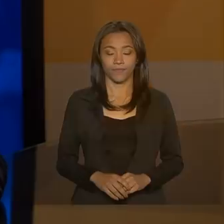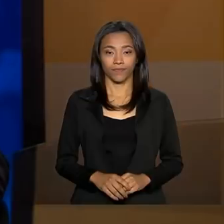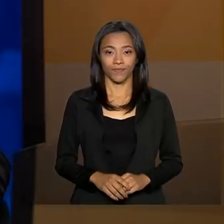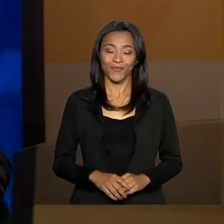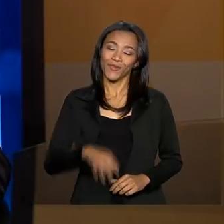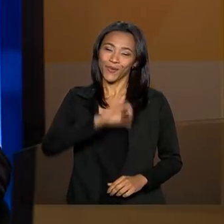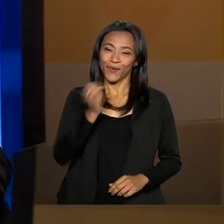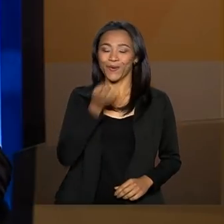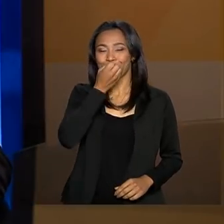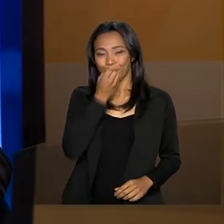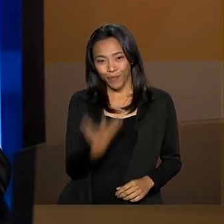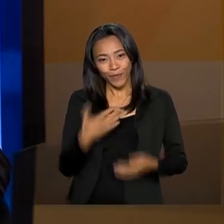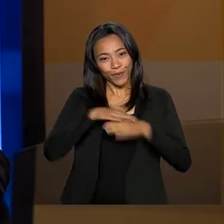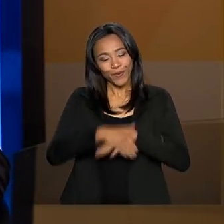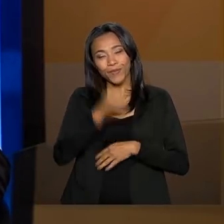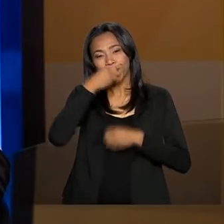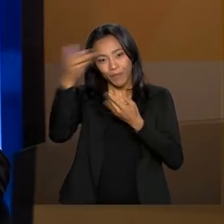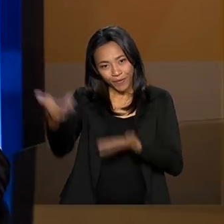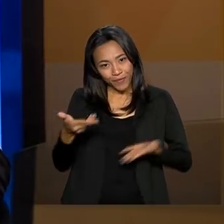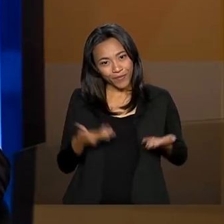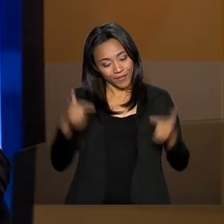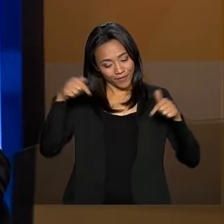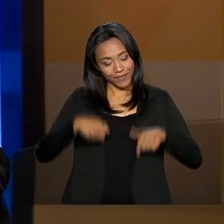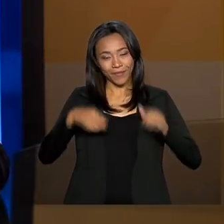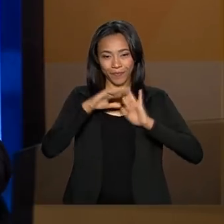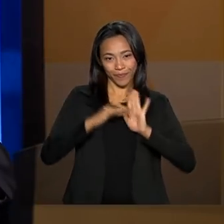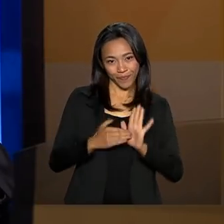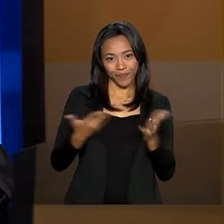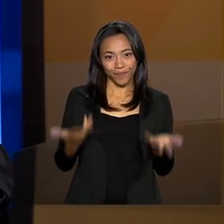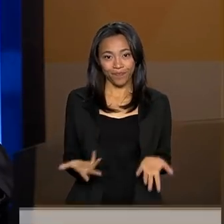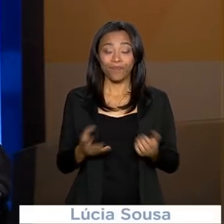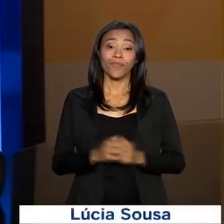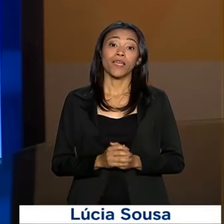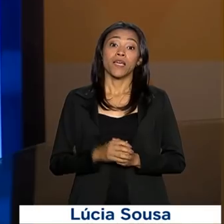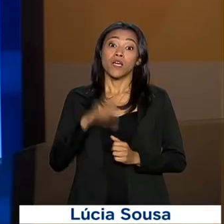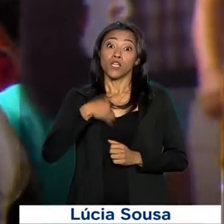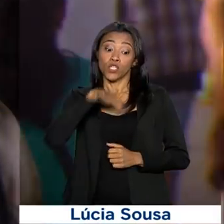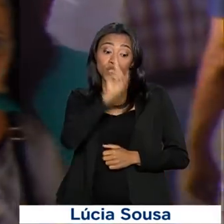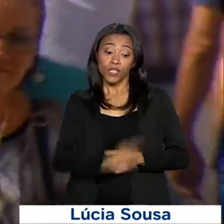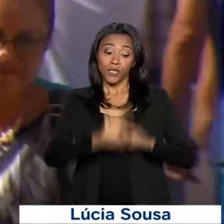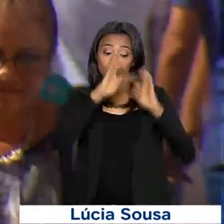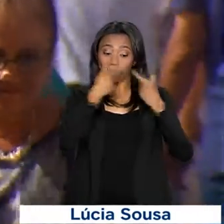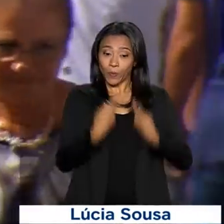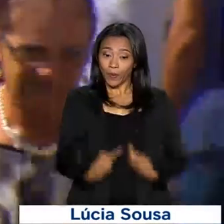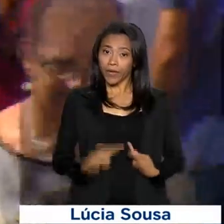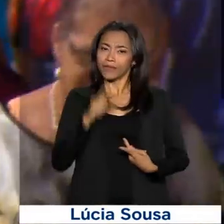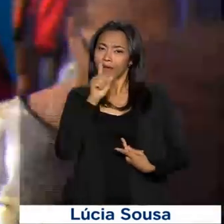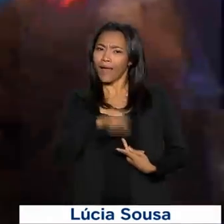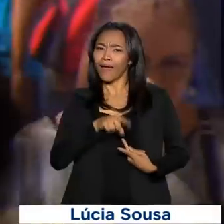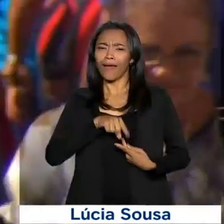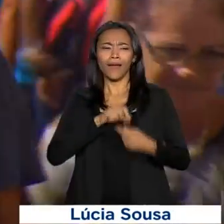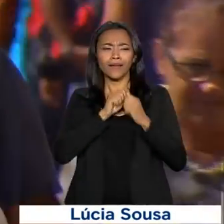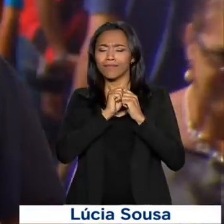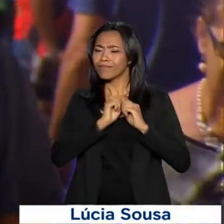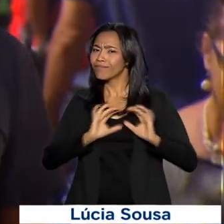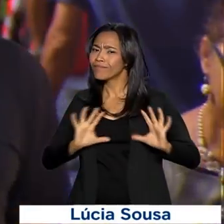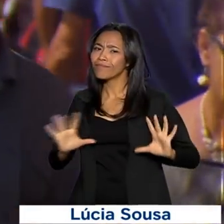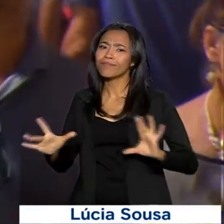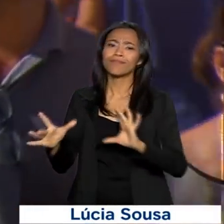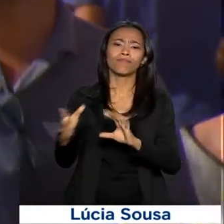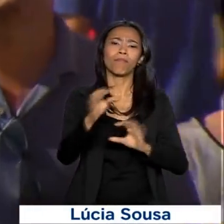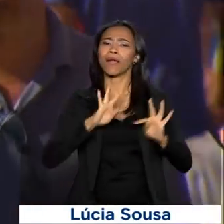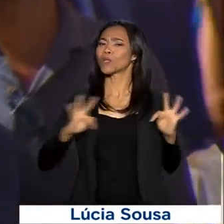Olá, boa noite e seja bem-vindo ao Brasil em Pauta. Por definição, direitos humanos são inerentes a todos os seres humanos,